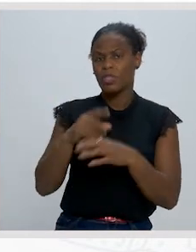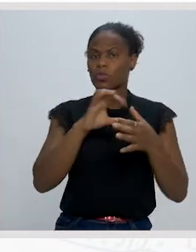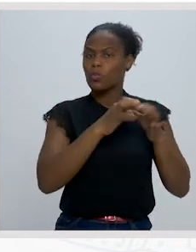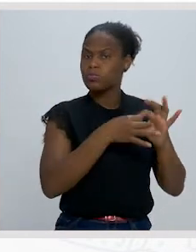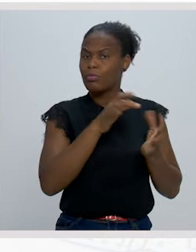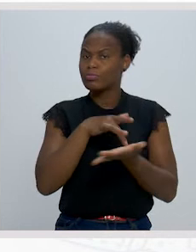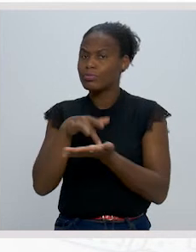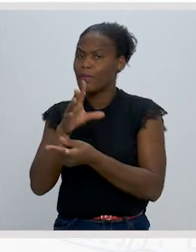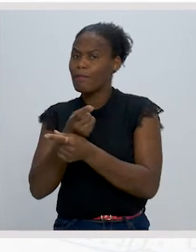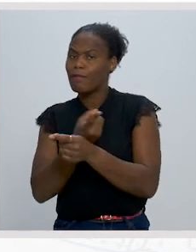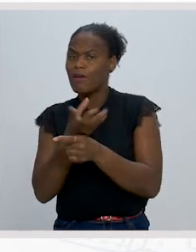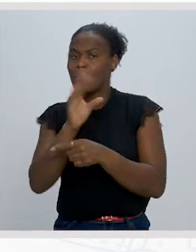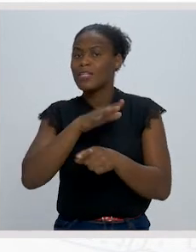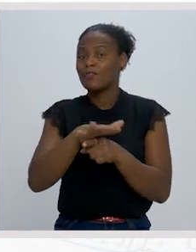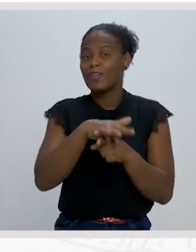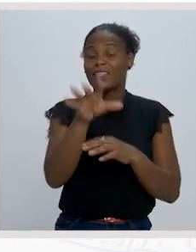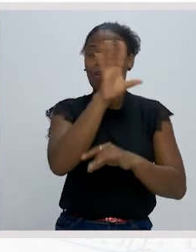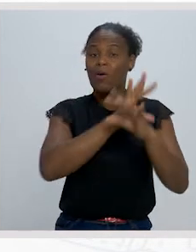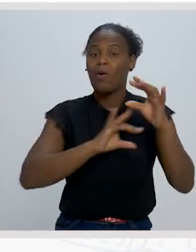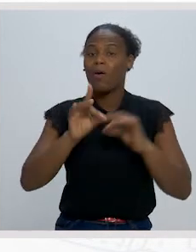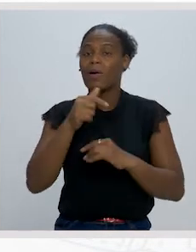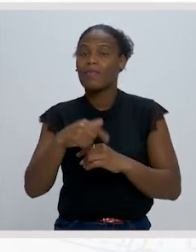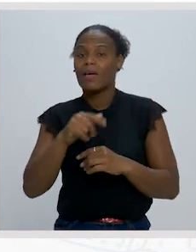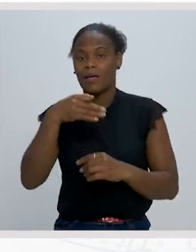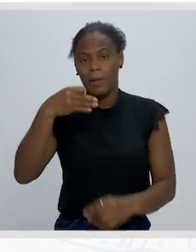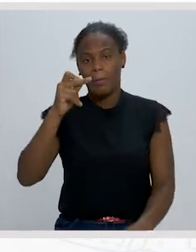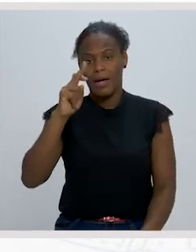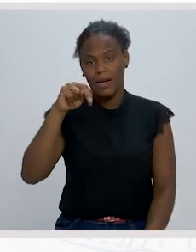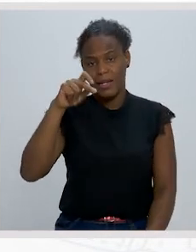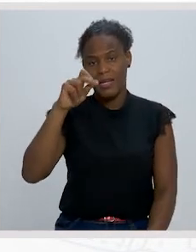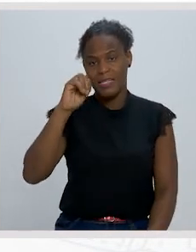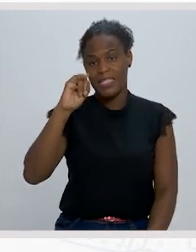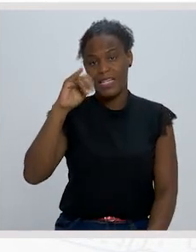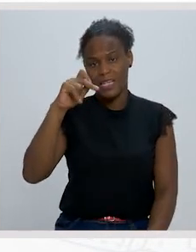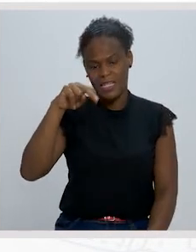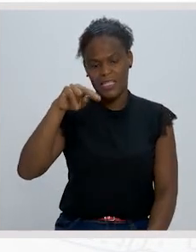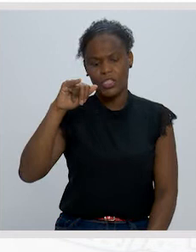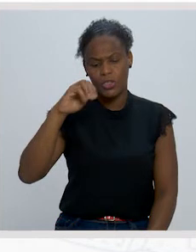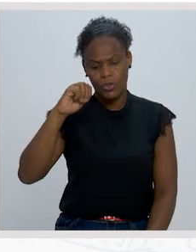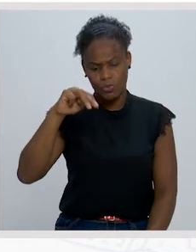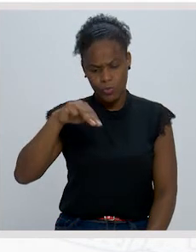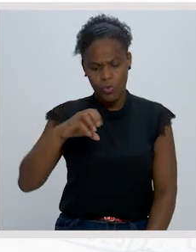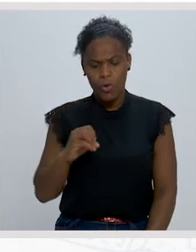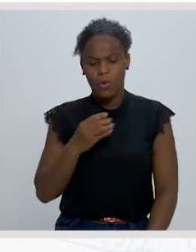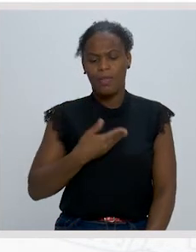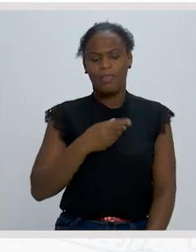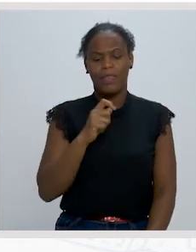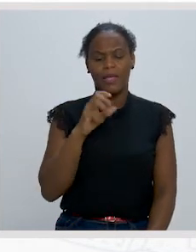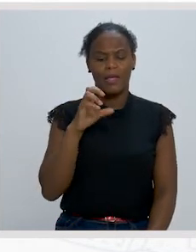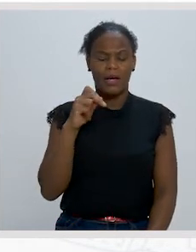literárias mais influentes na Europa eram o paranasianismo, o decadentismo e o simbolismo.